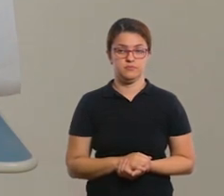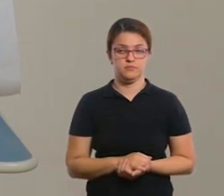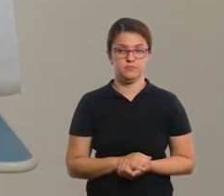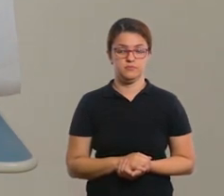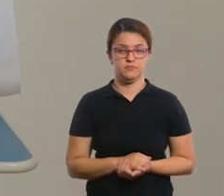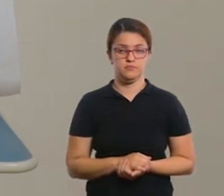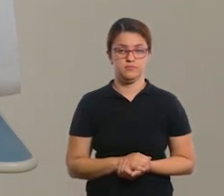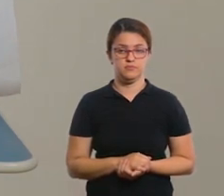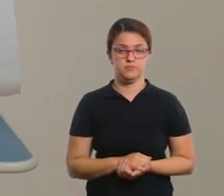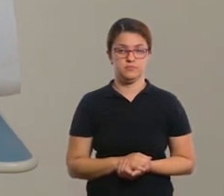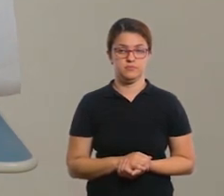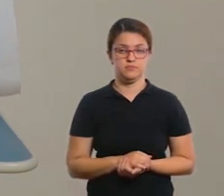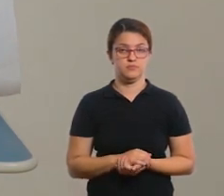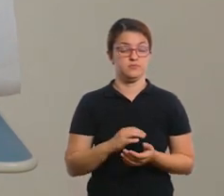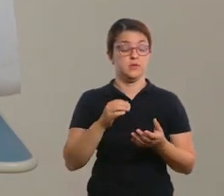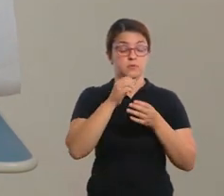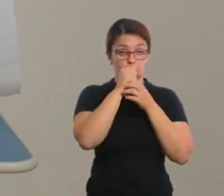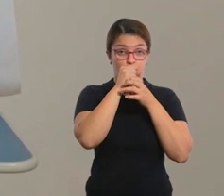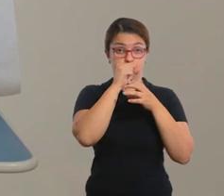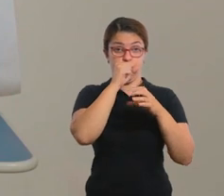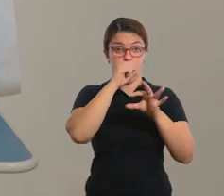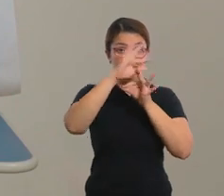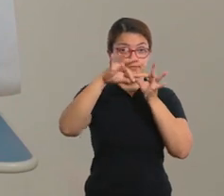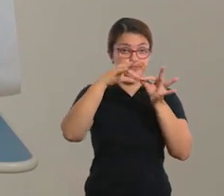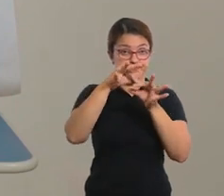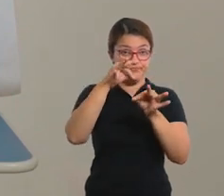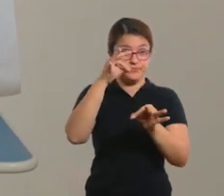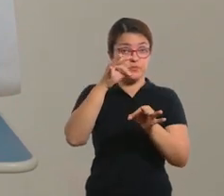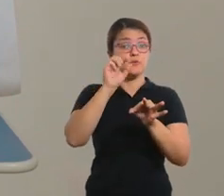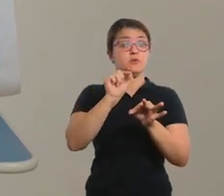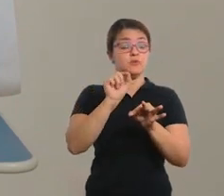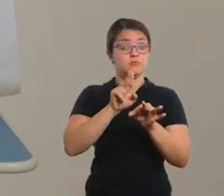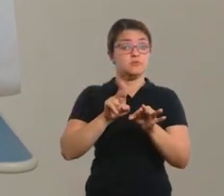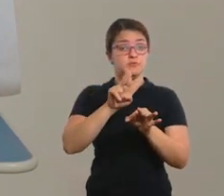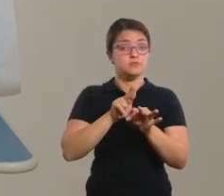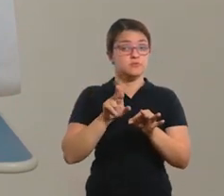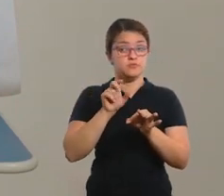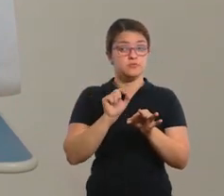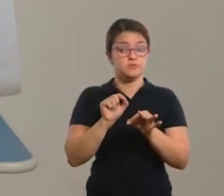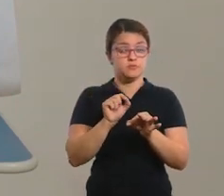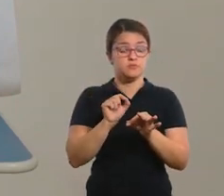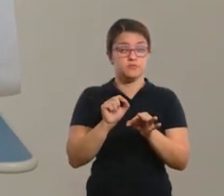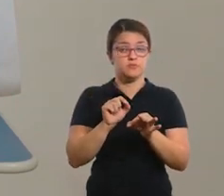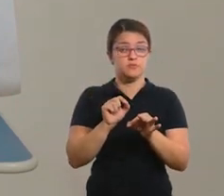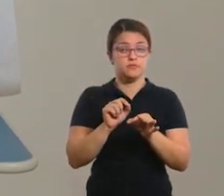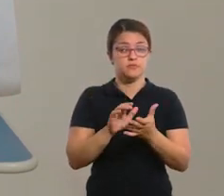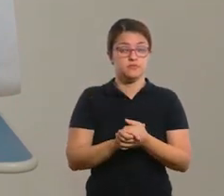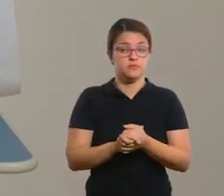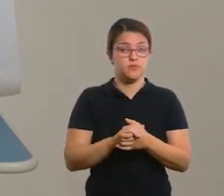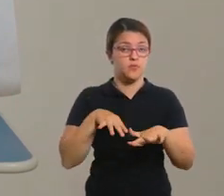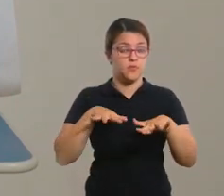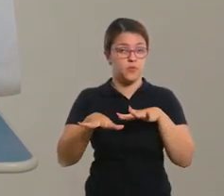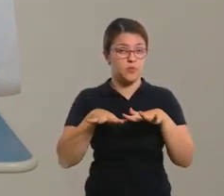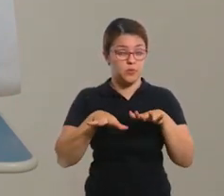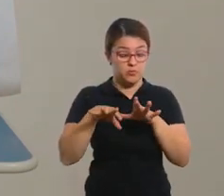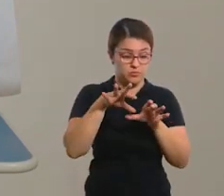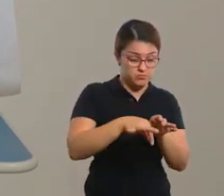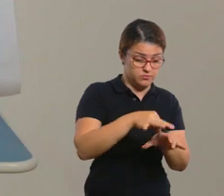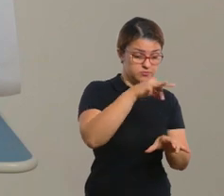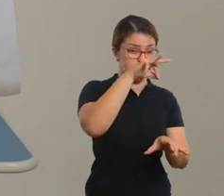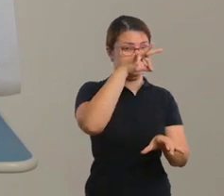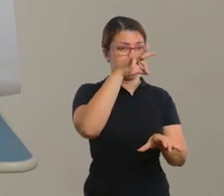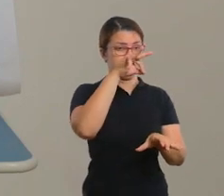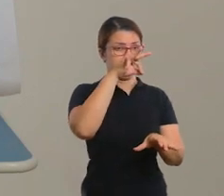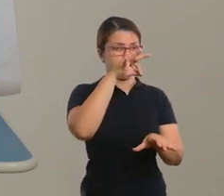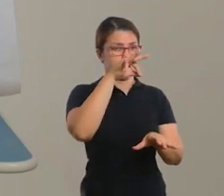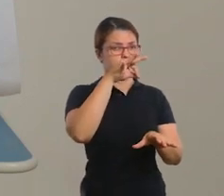Você vai encher. Amarra. O a gente vai usar com a bexiga, tá? Ele vai ter que reproduzir o movimento que